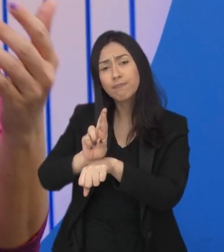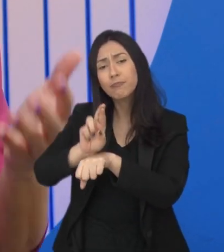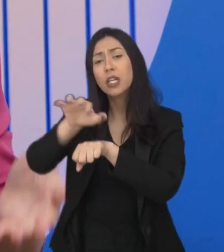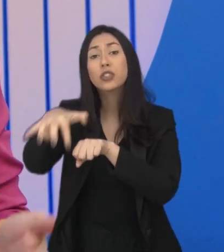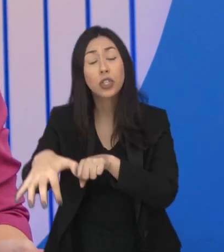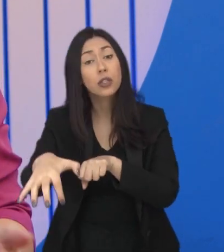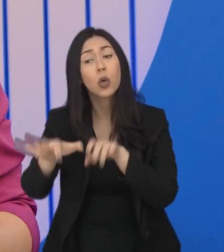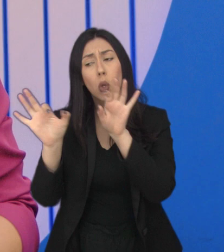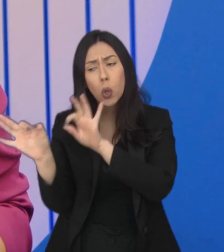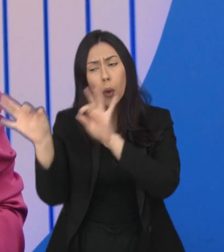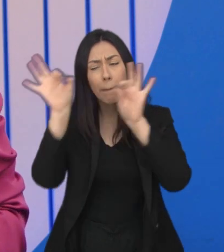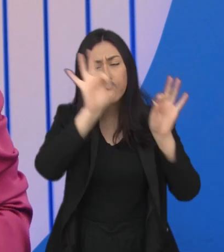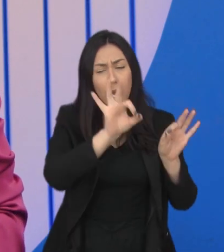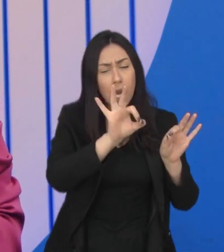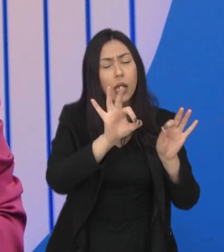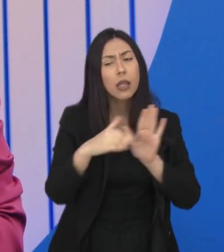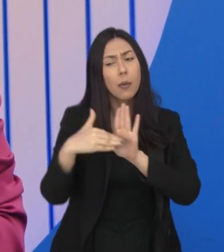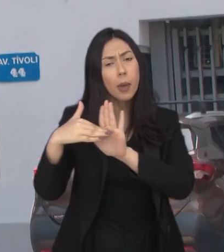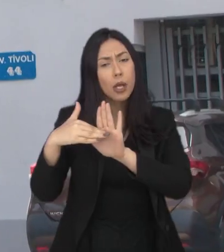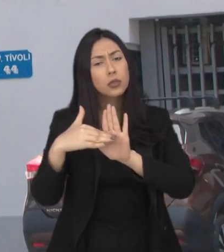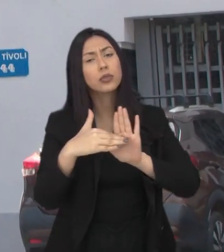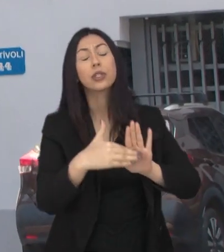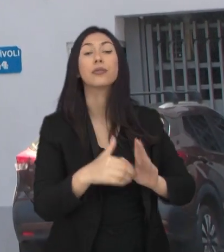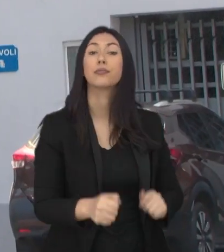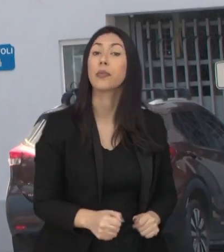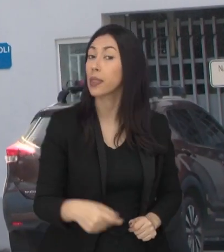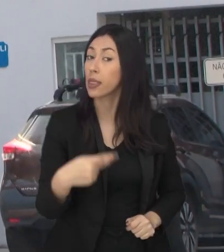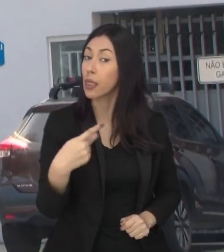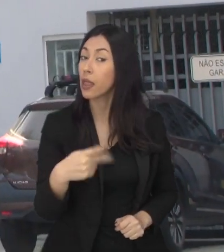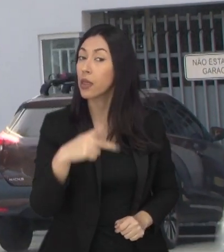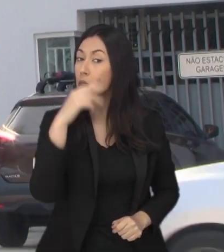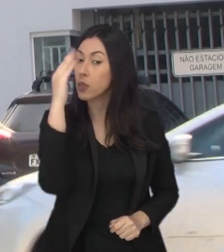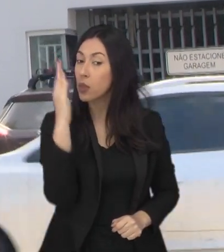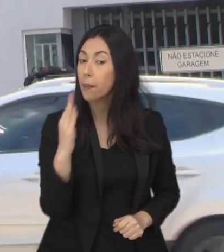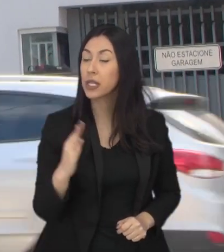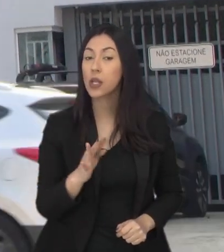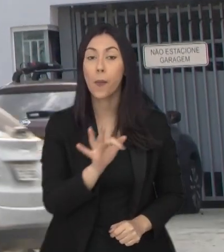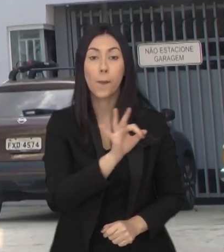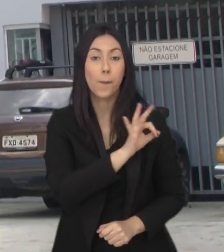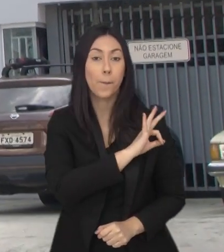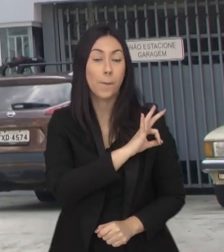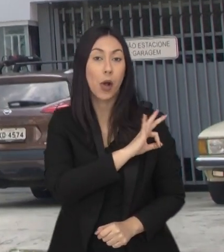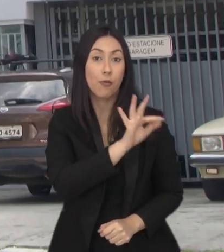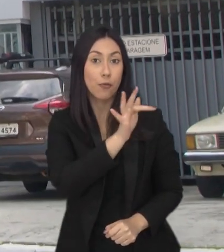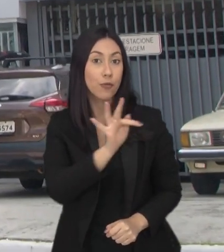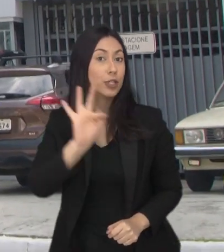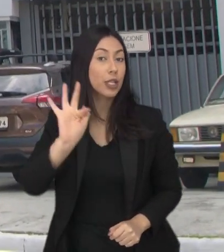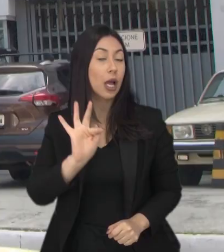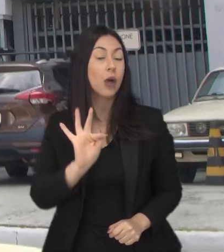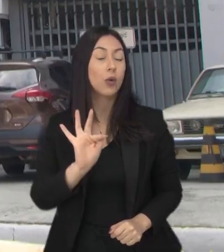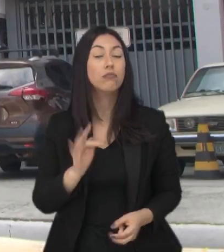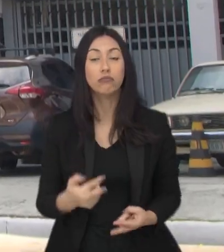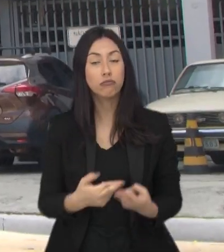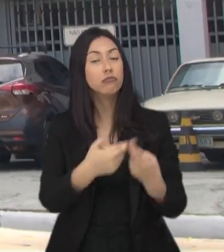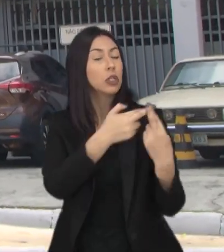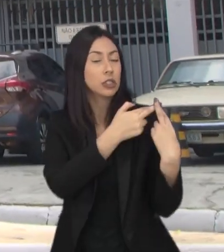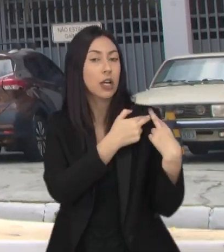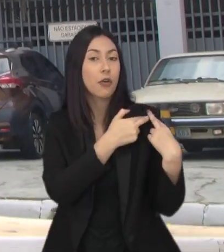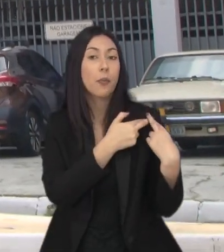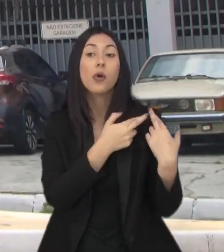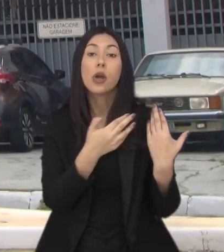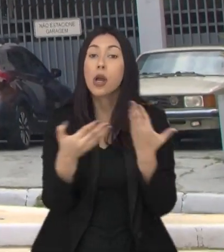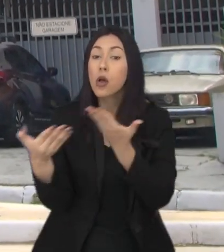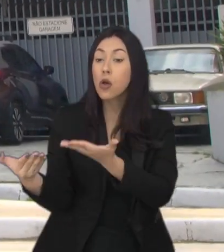e acompanhamento dos refugiados. No Brasil são as delegacias da Polícia Federal as responsáveis por